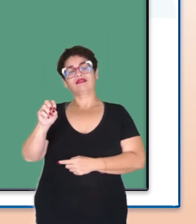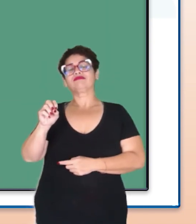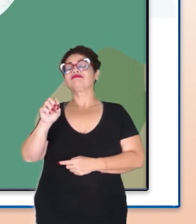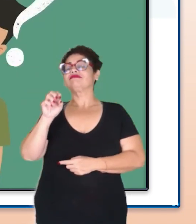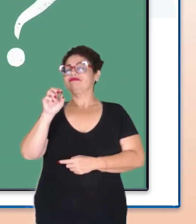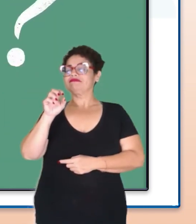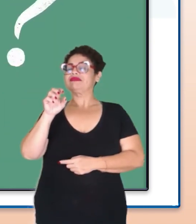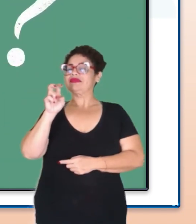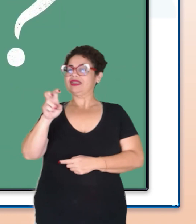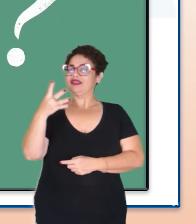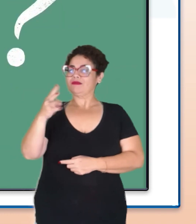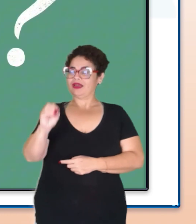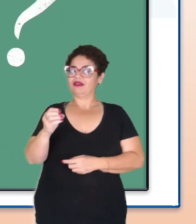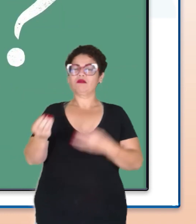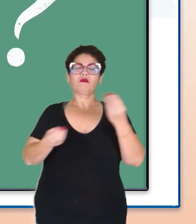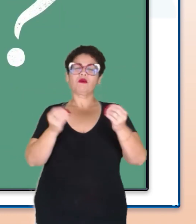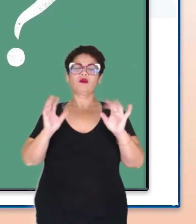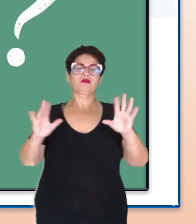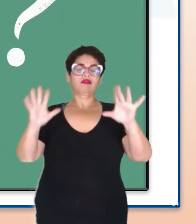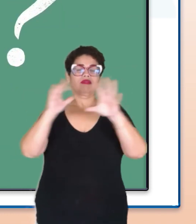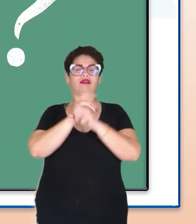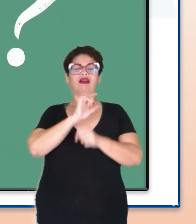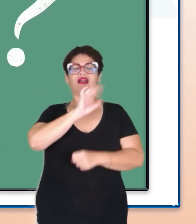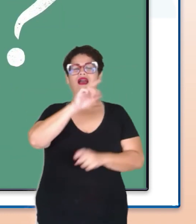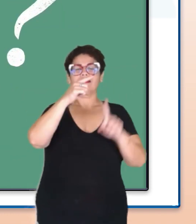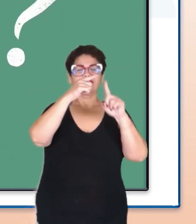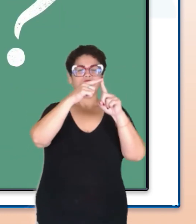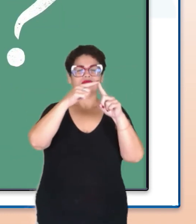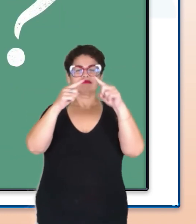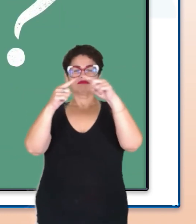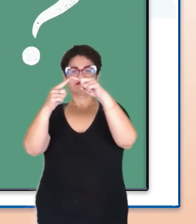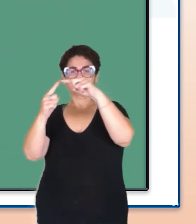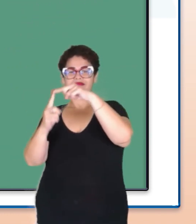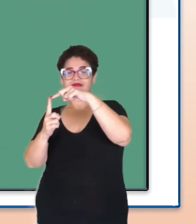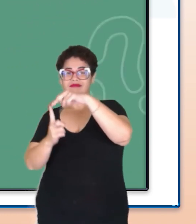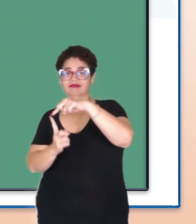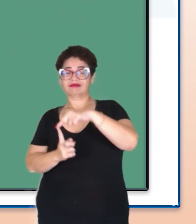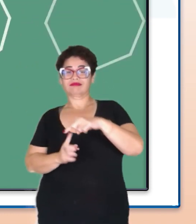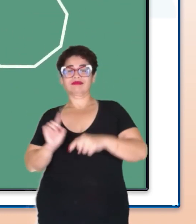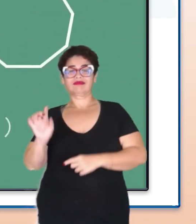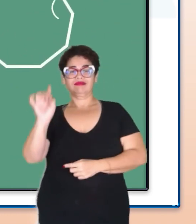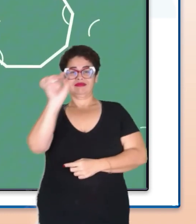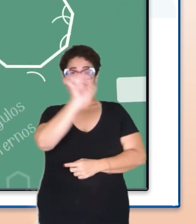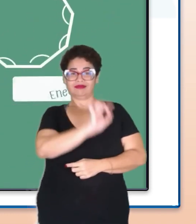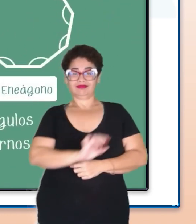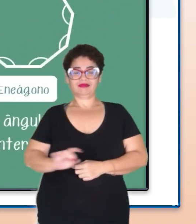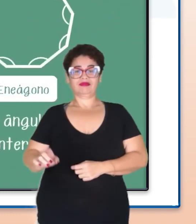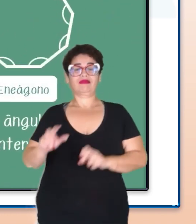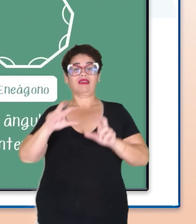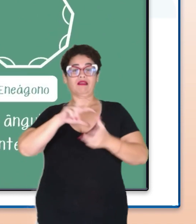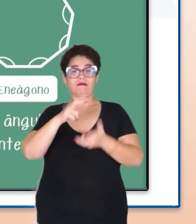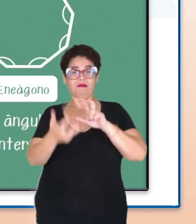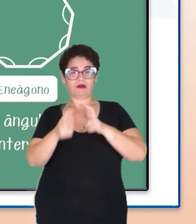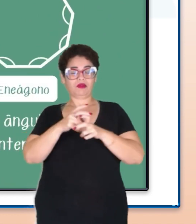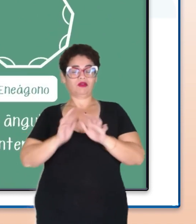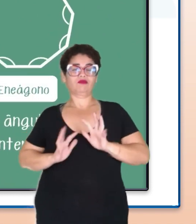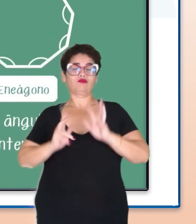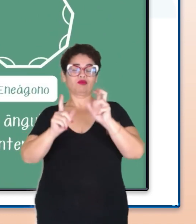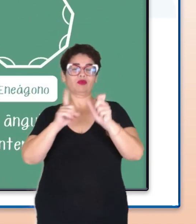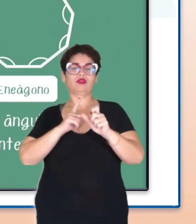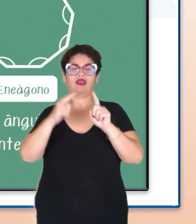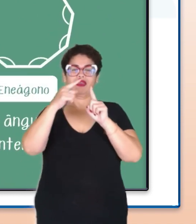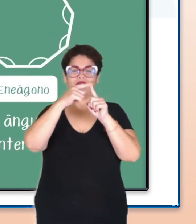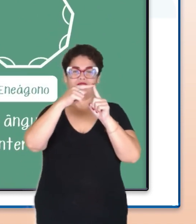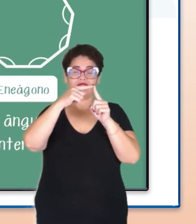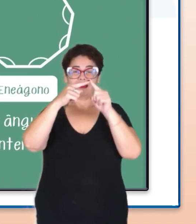graus. E como podemos calcular a medida de cada ângulo interno nos polígonos regulares? Em um polígono regular, todos os